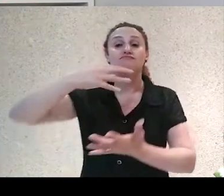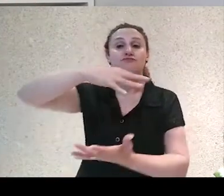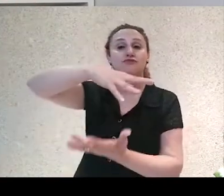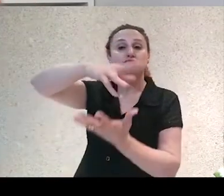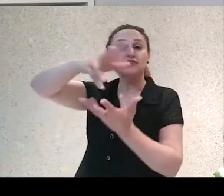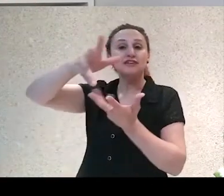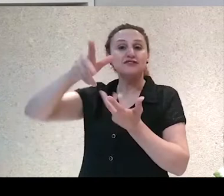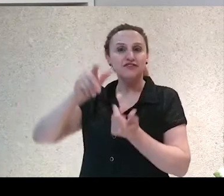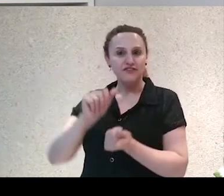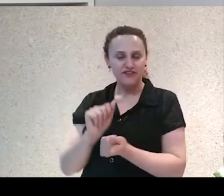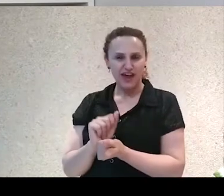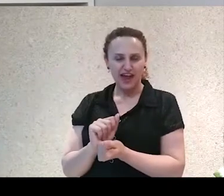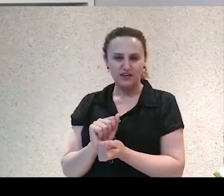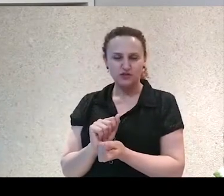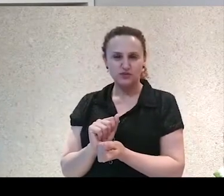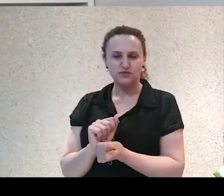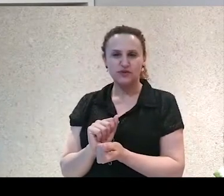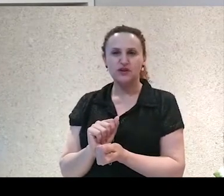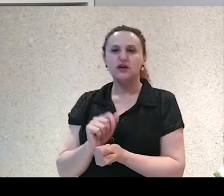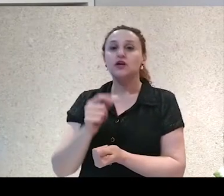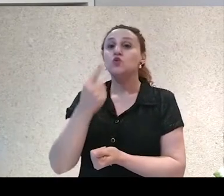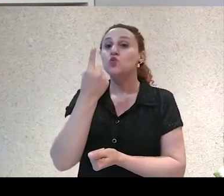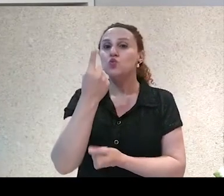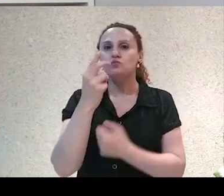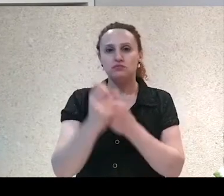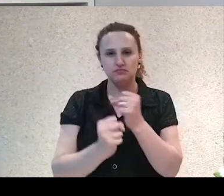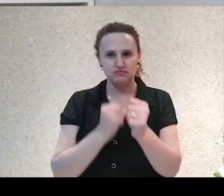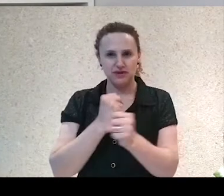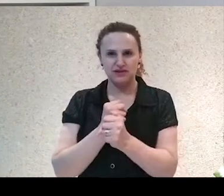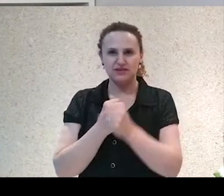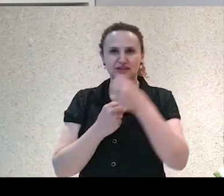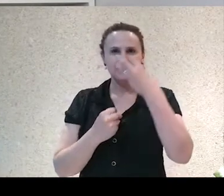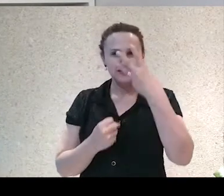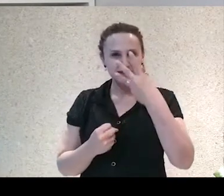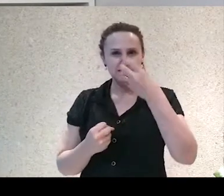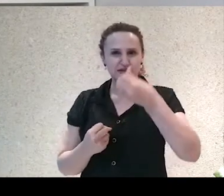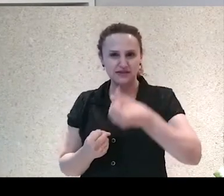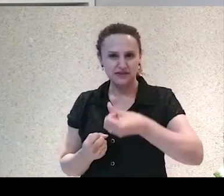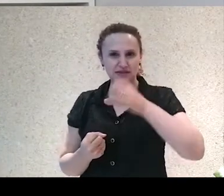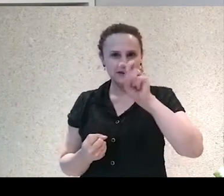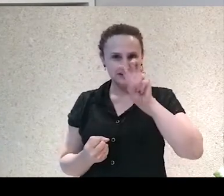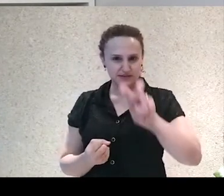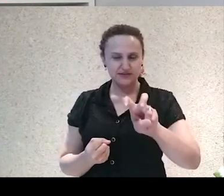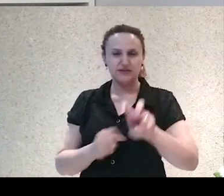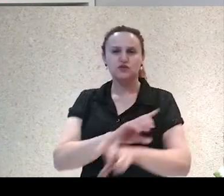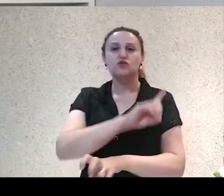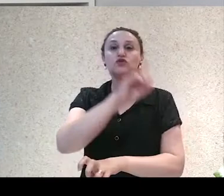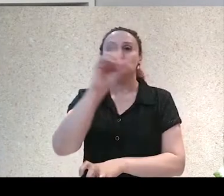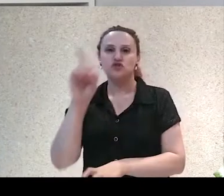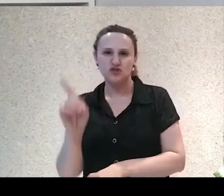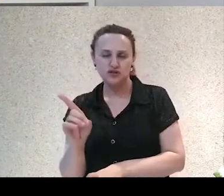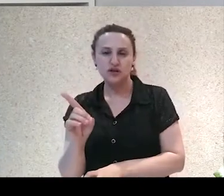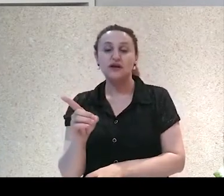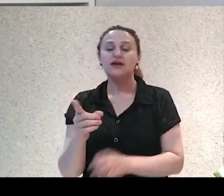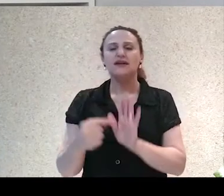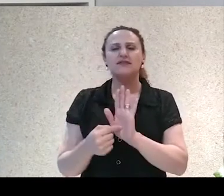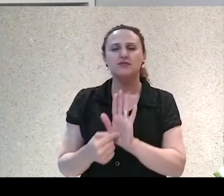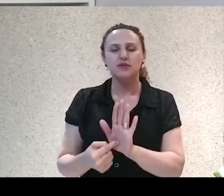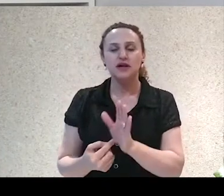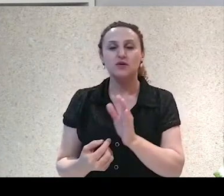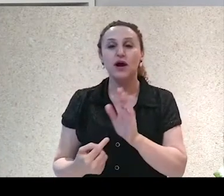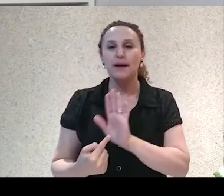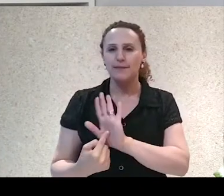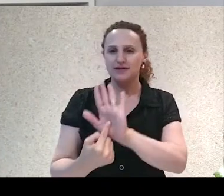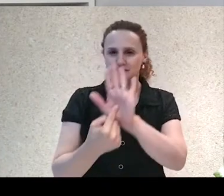em como se fosse um ano de 365 dias. E aí ele vai colocar que o aparecimento do ser humano estaria lá às